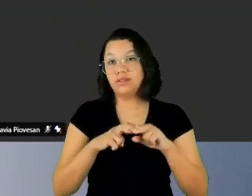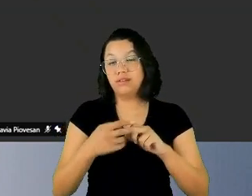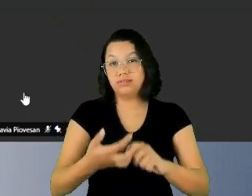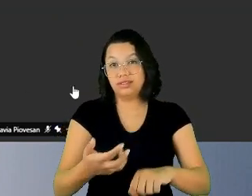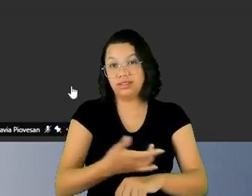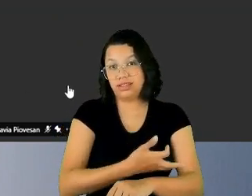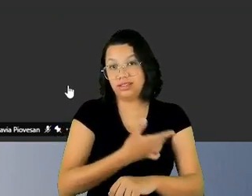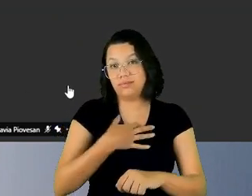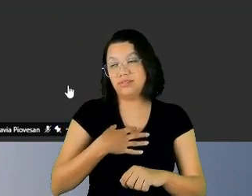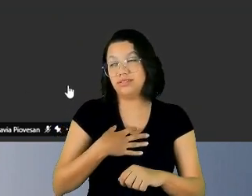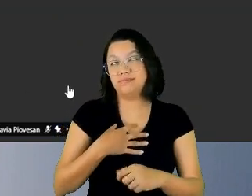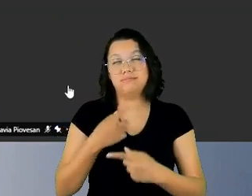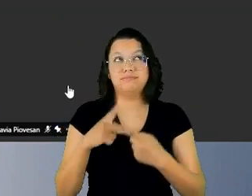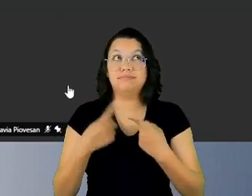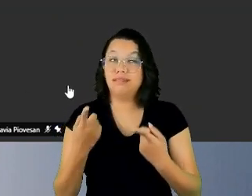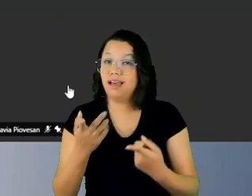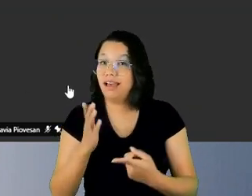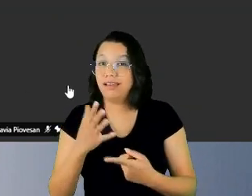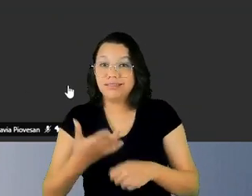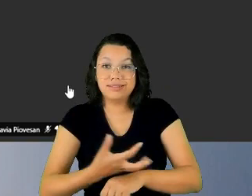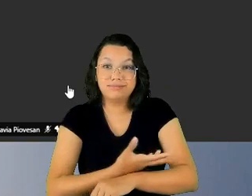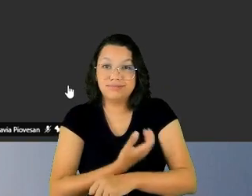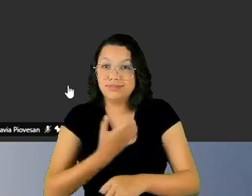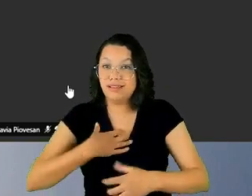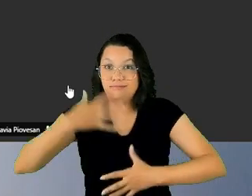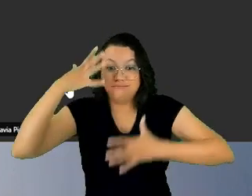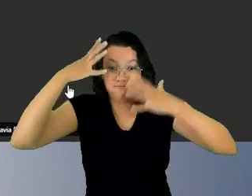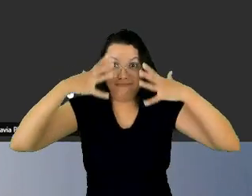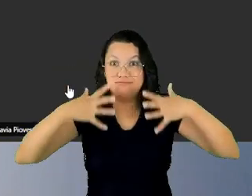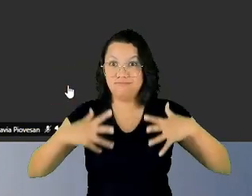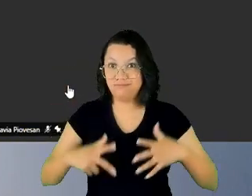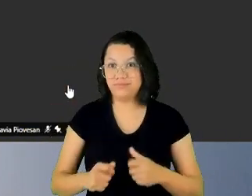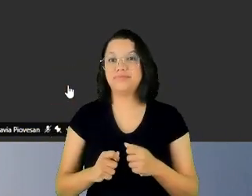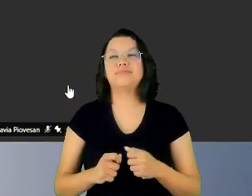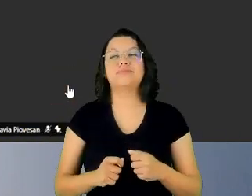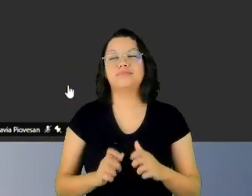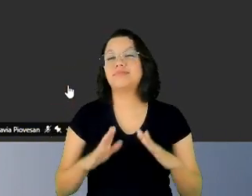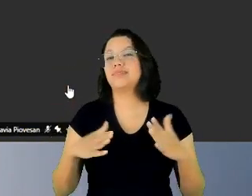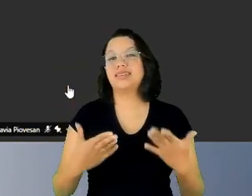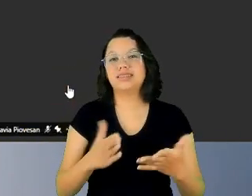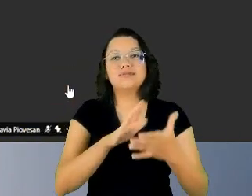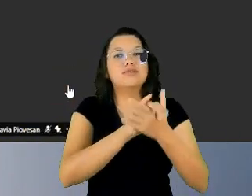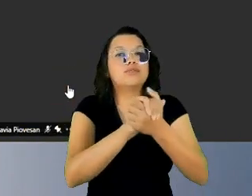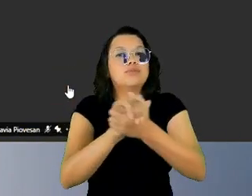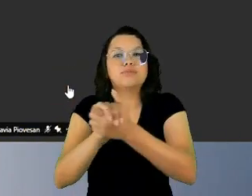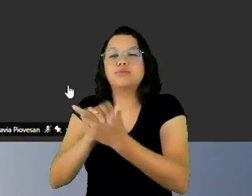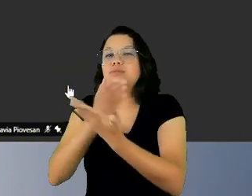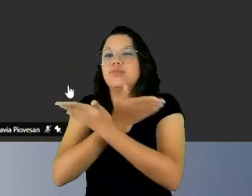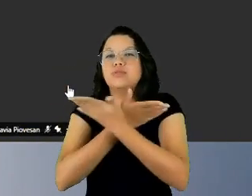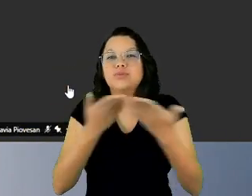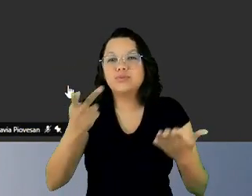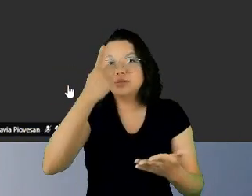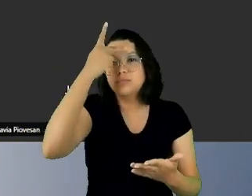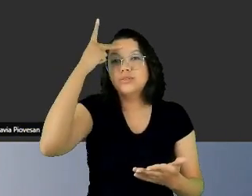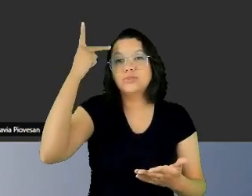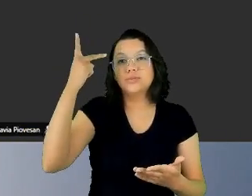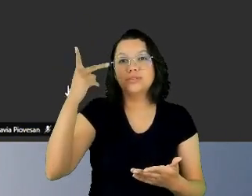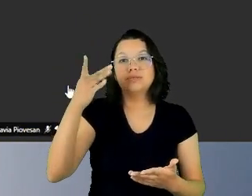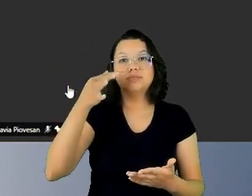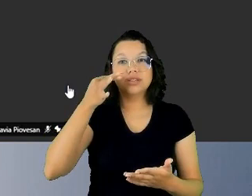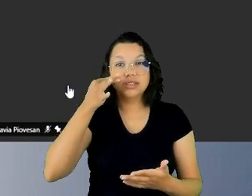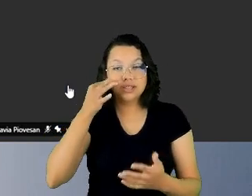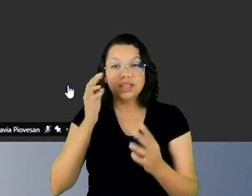de mim, então vamos lá, eu cumprimento a todas as pessoas presentes virtualmente, na pessoa